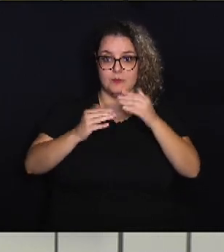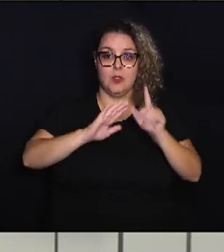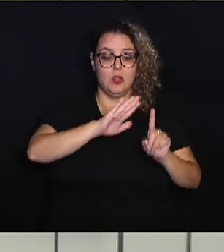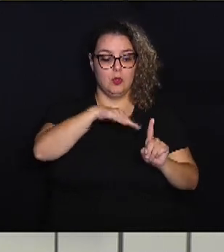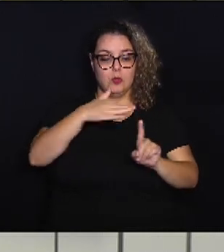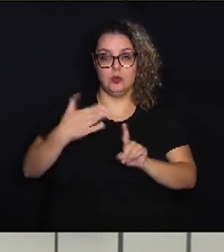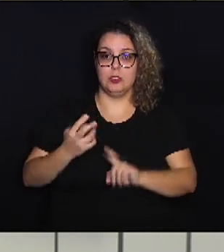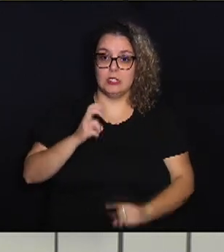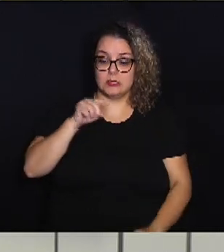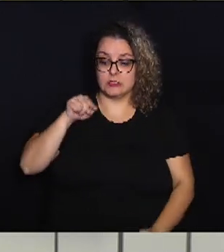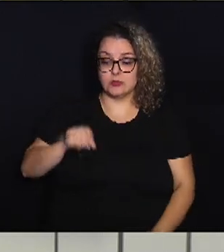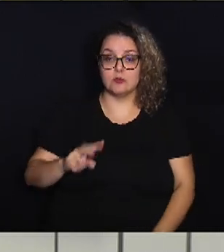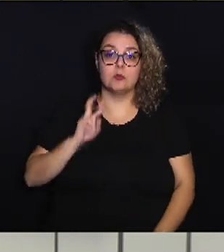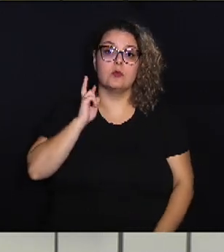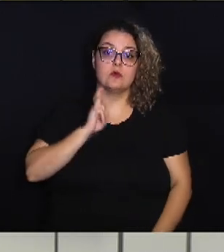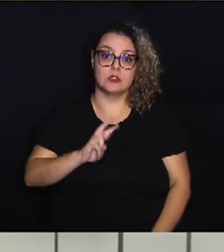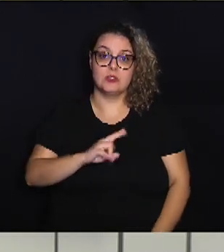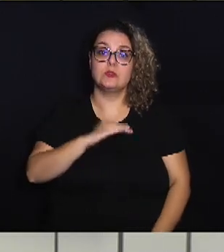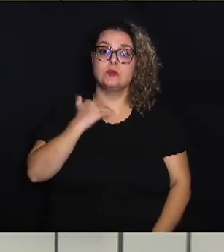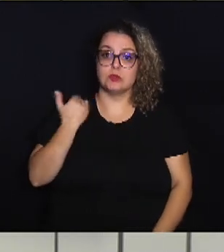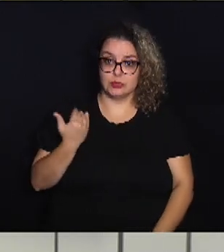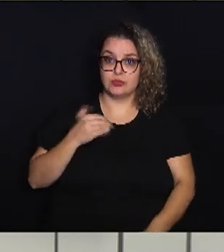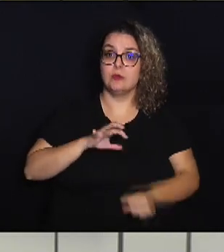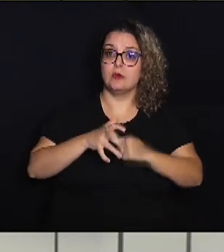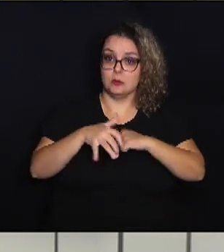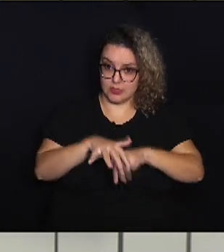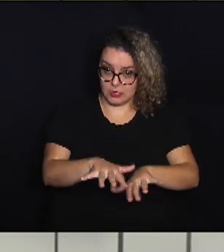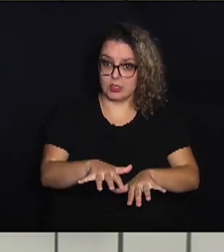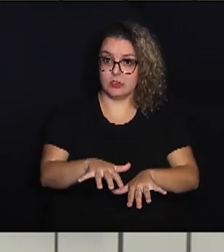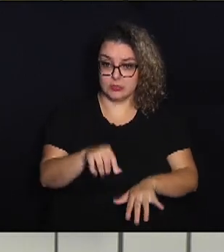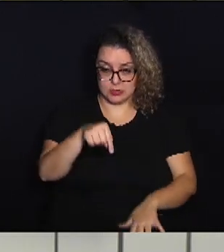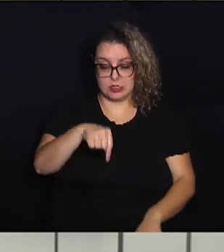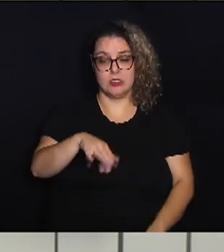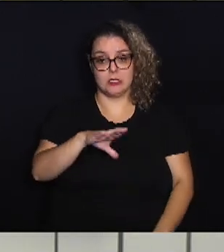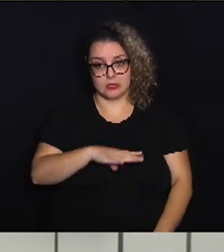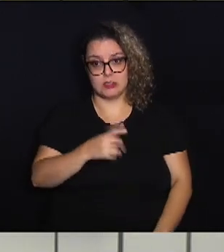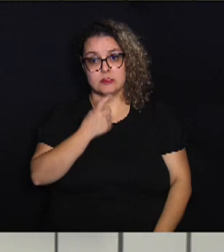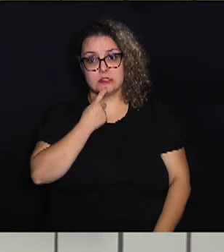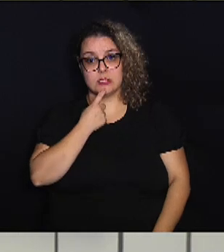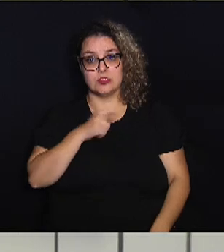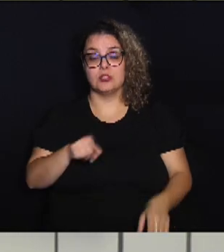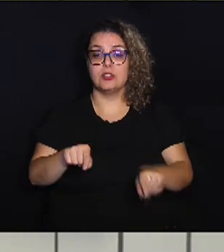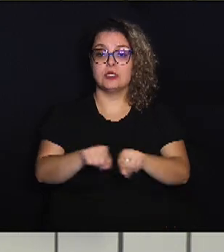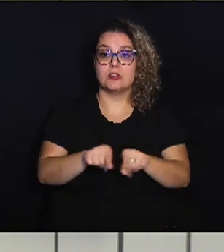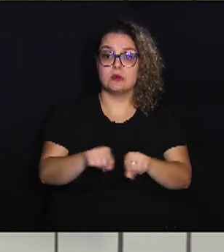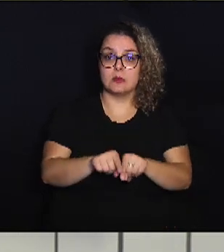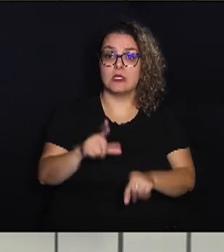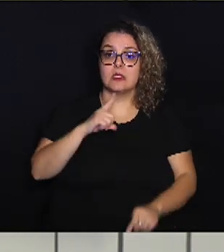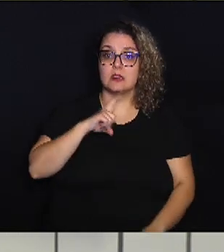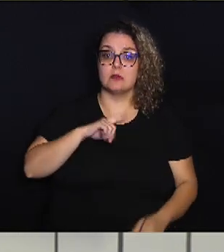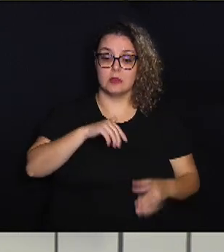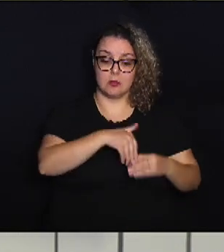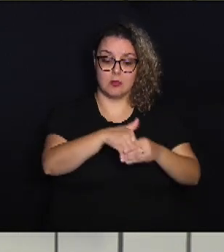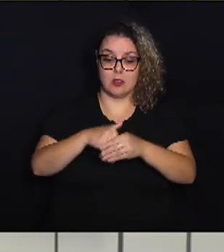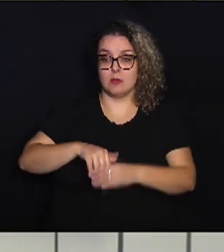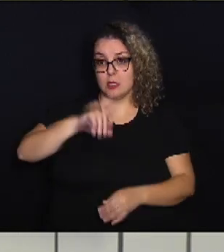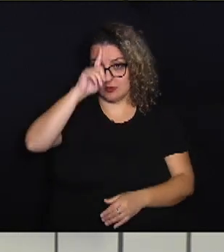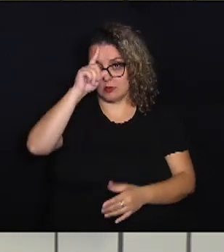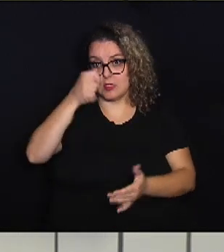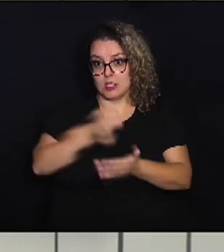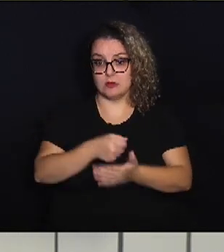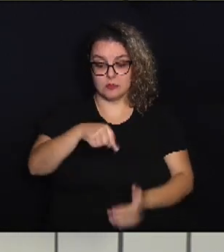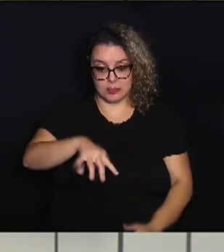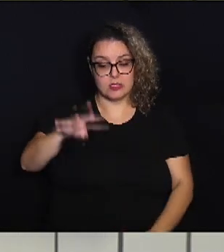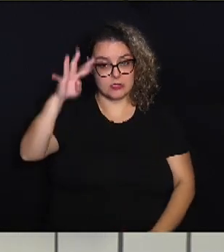5 mil vítimas fatais da Covid-19 na cidade. Também está previsto para votação definitiva nesta